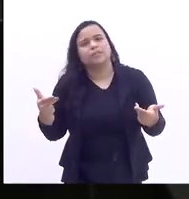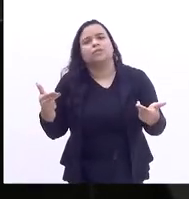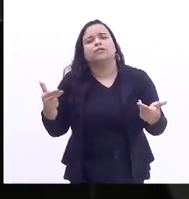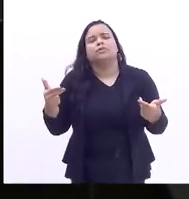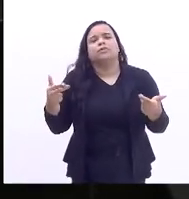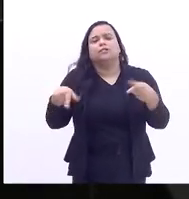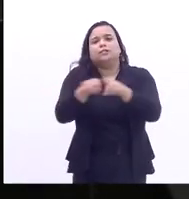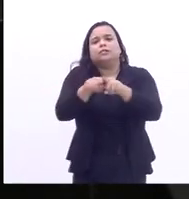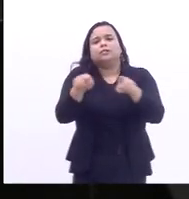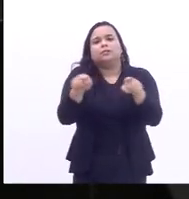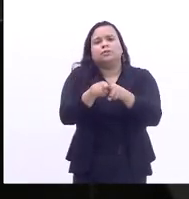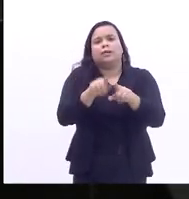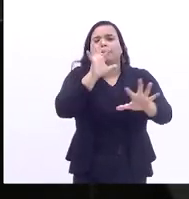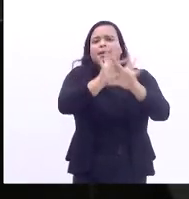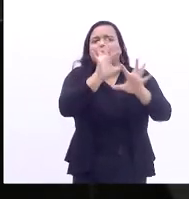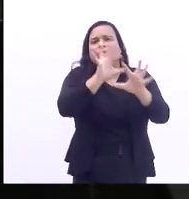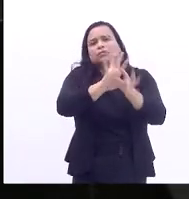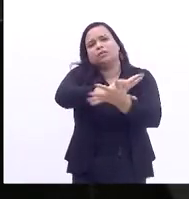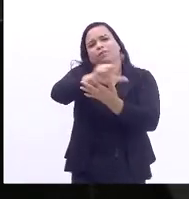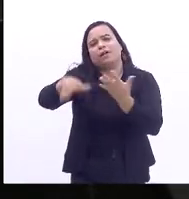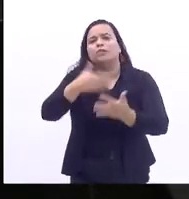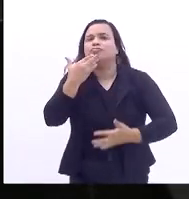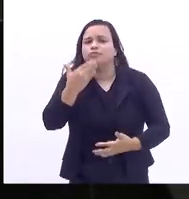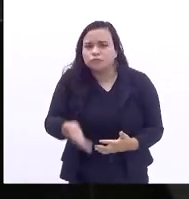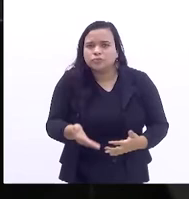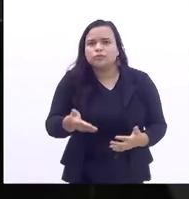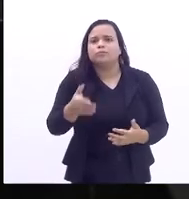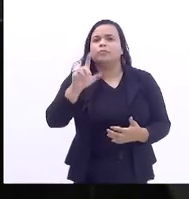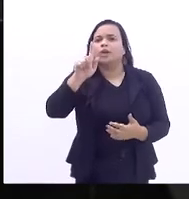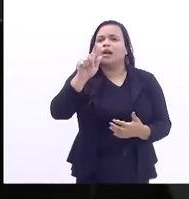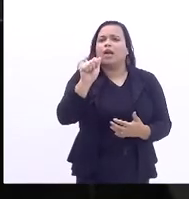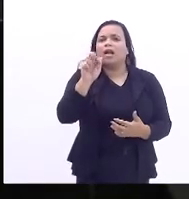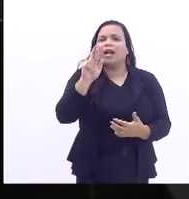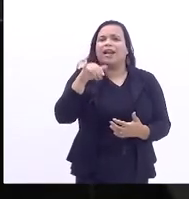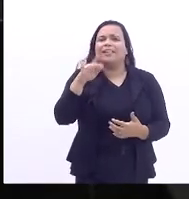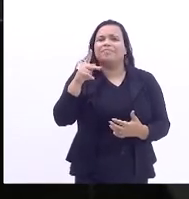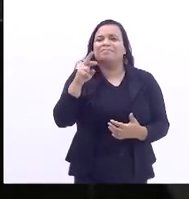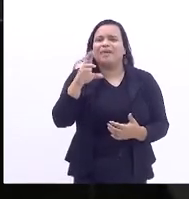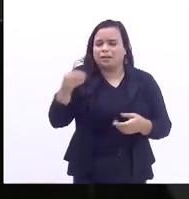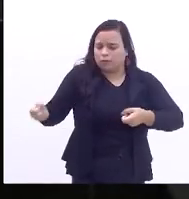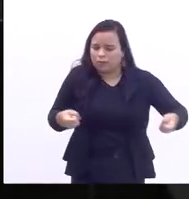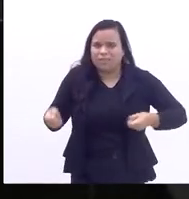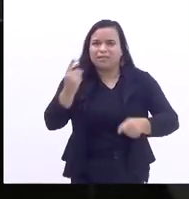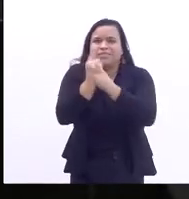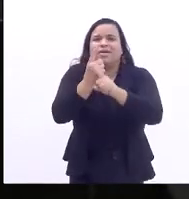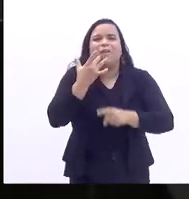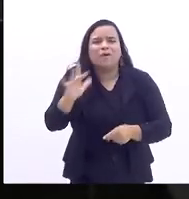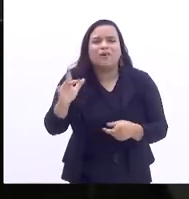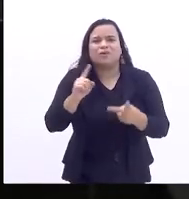e formas de milícia. Milícia de garimpeiro, milícia de madeireiro,